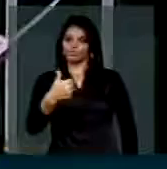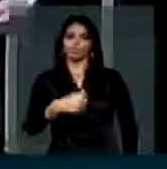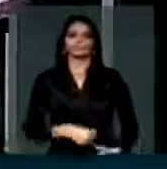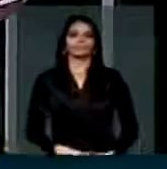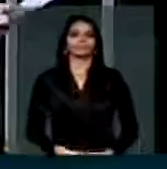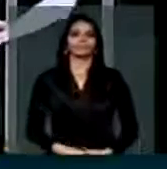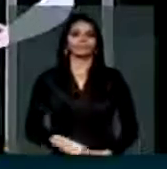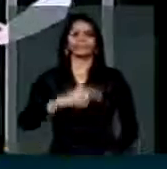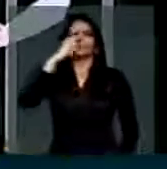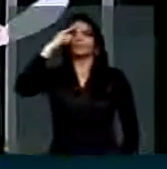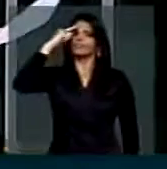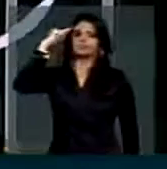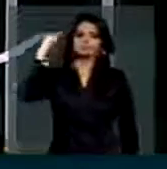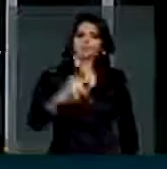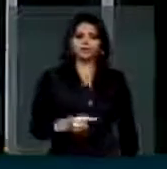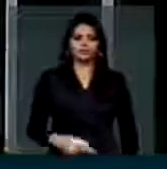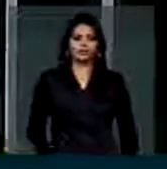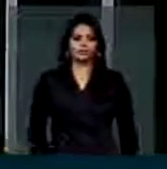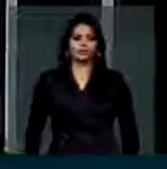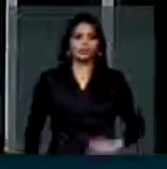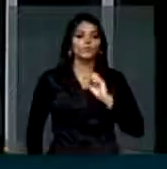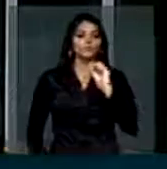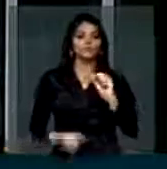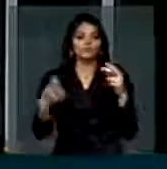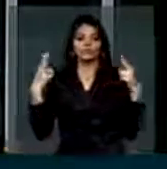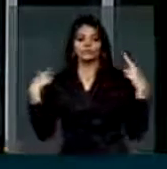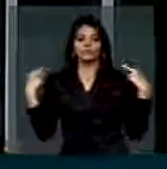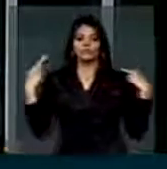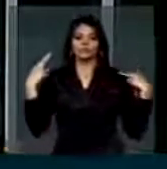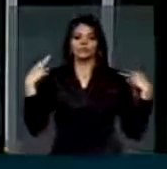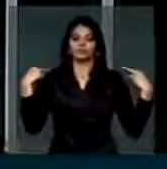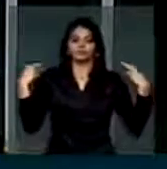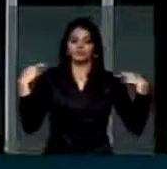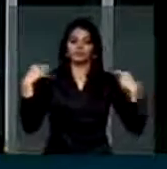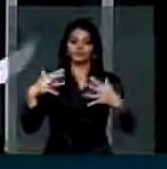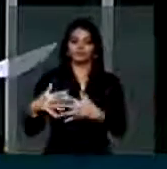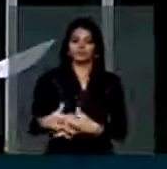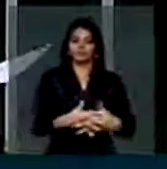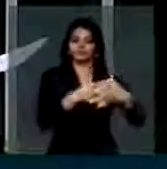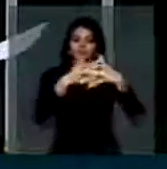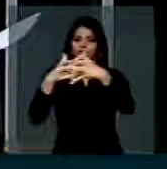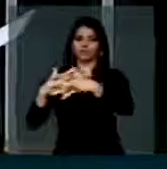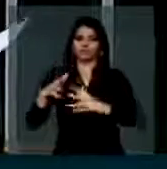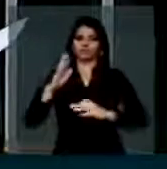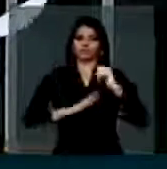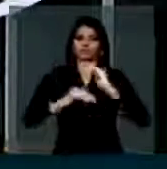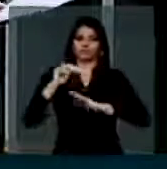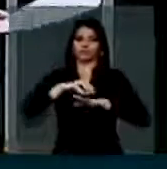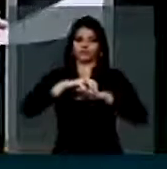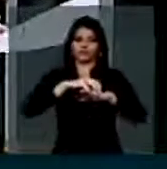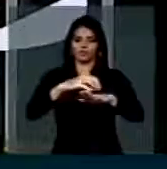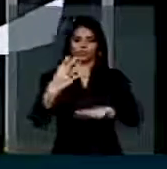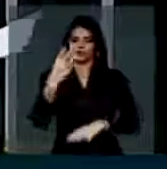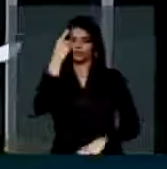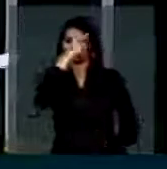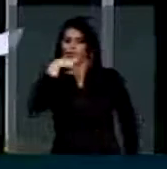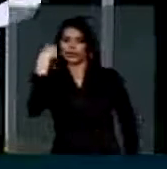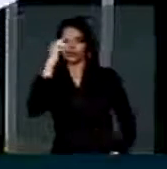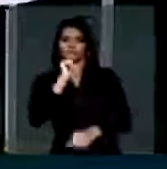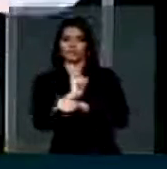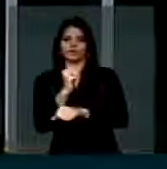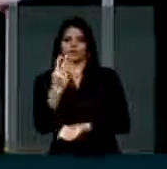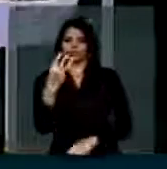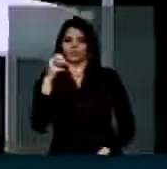Colato, determina que o caminhoneiro transporte por quatro horas e pare meia